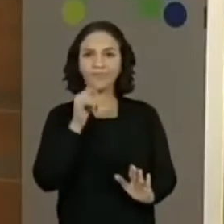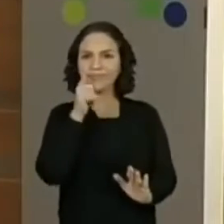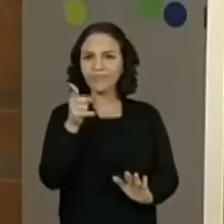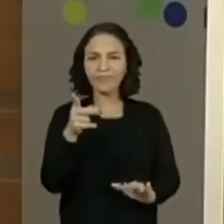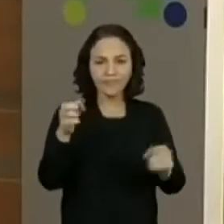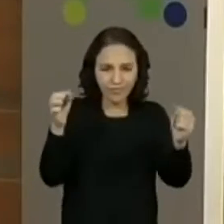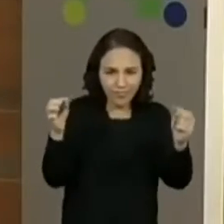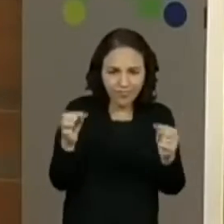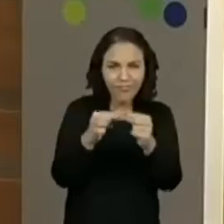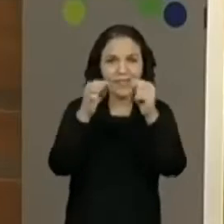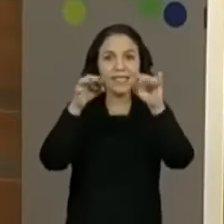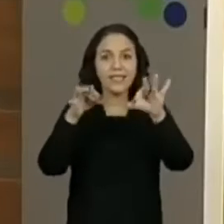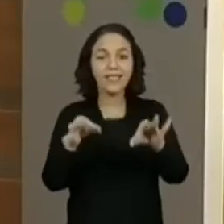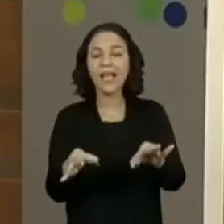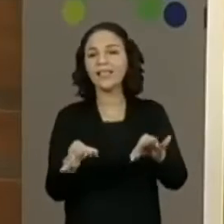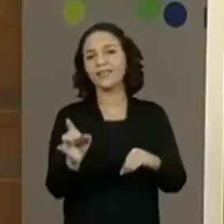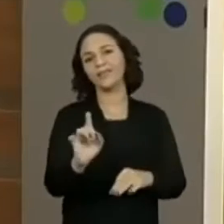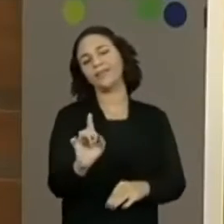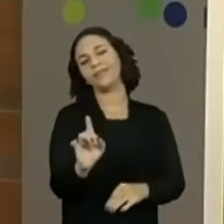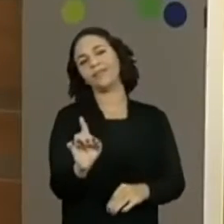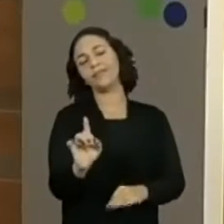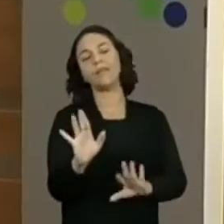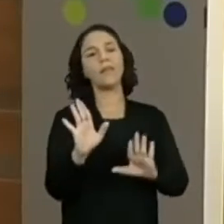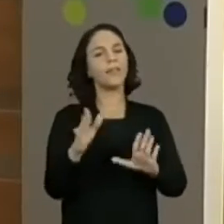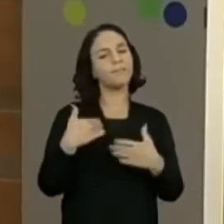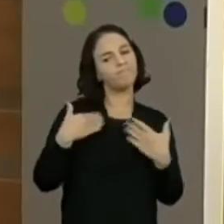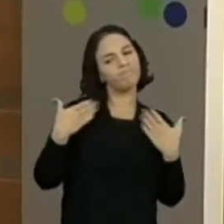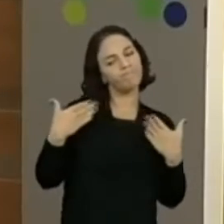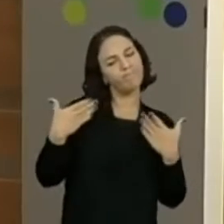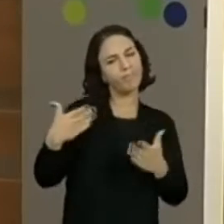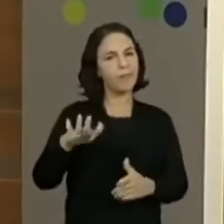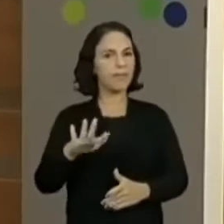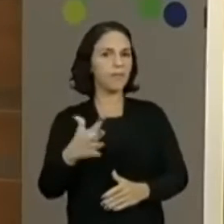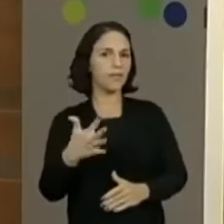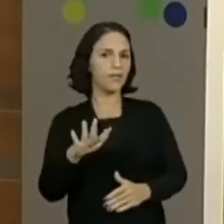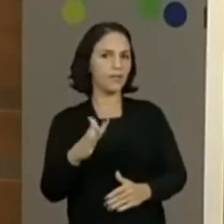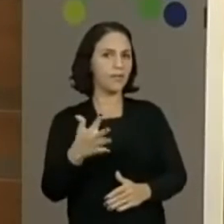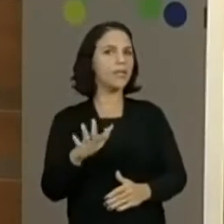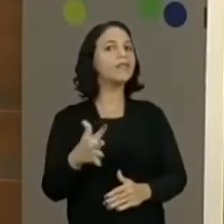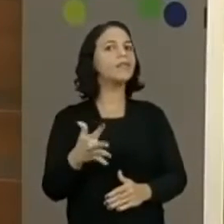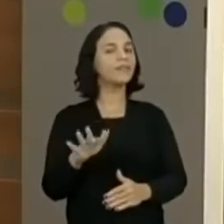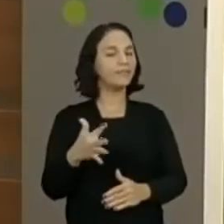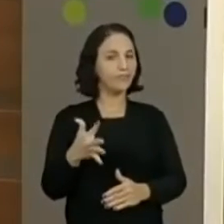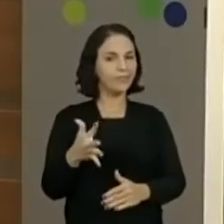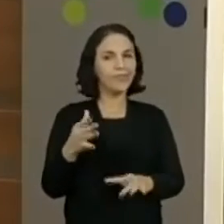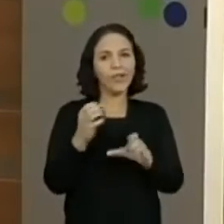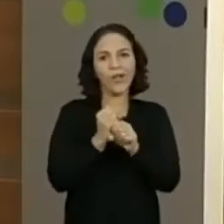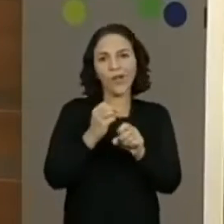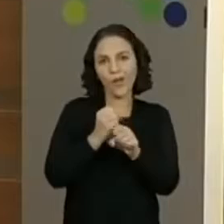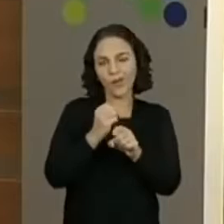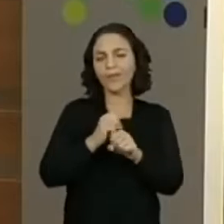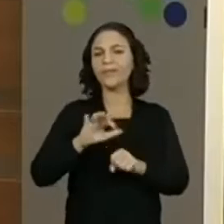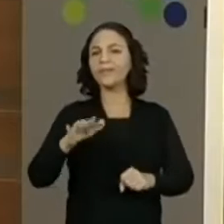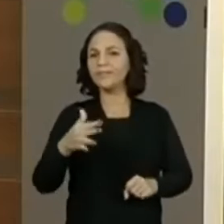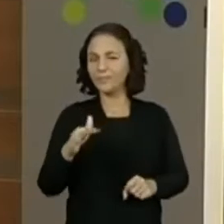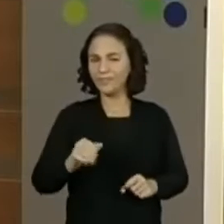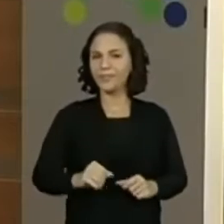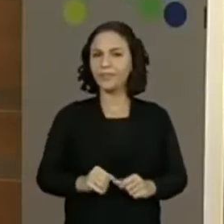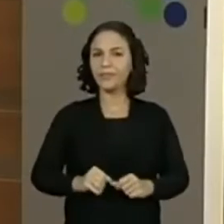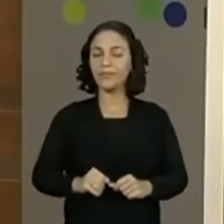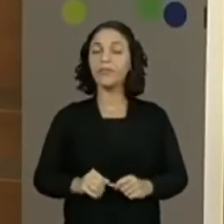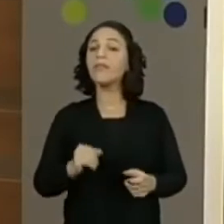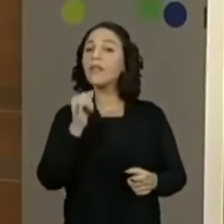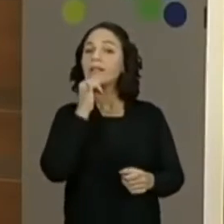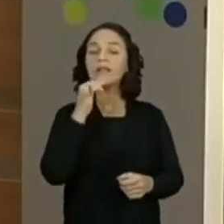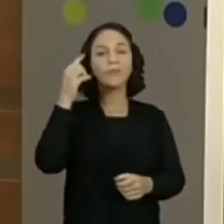a quantidade exata, mas você vai deduzir ali um valor aproximado, um cálculo aproximado. É como fazer um